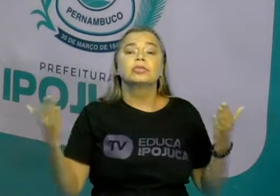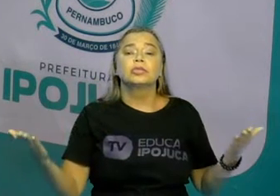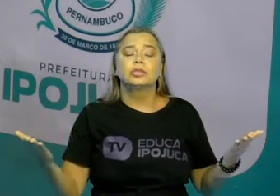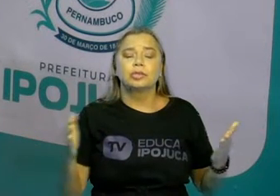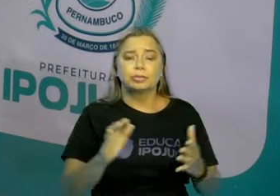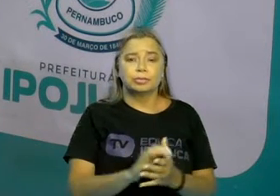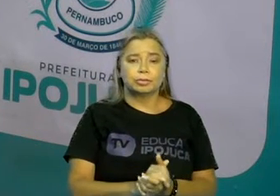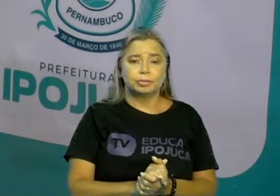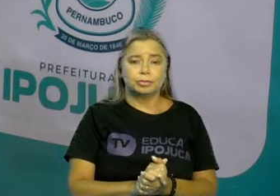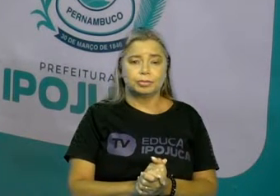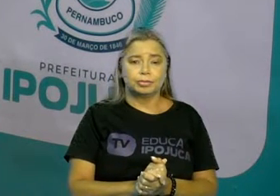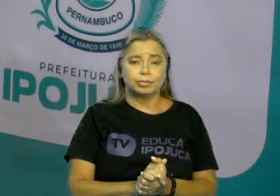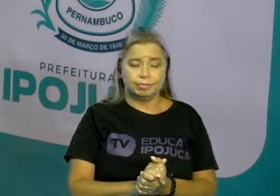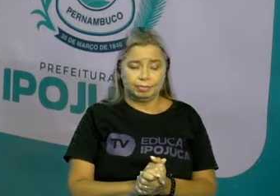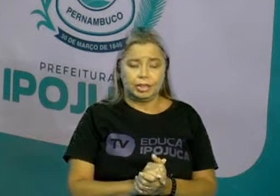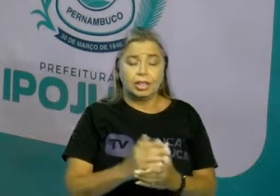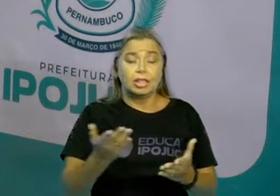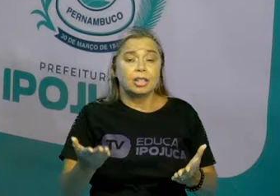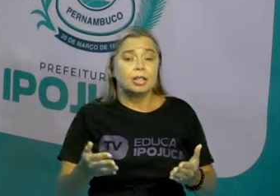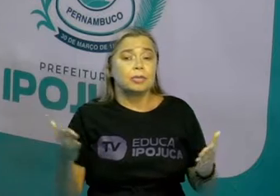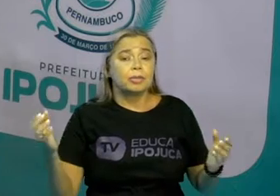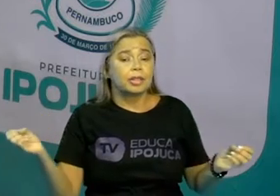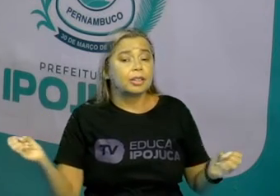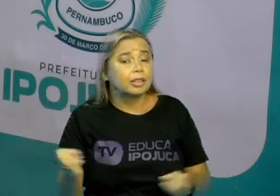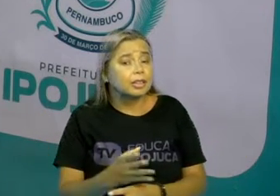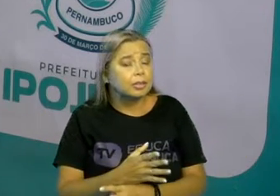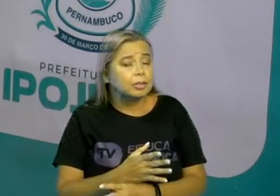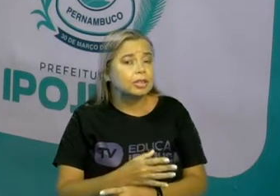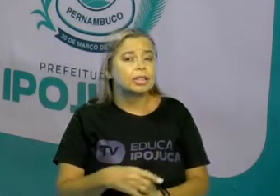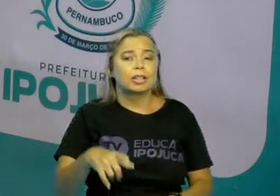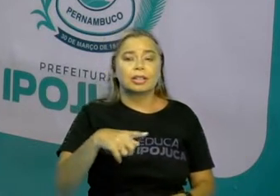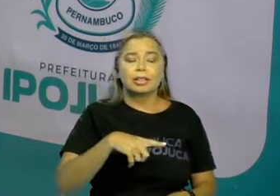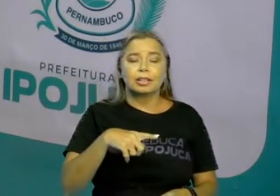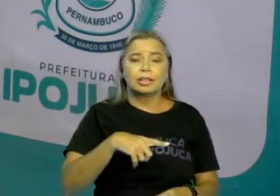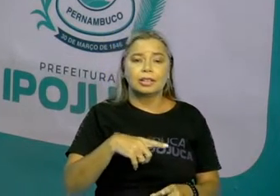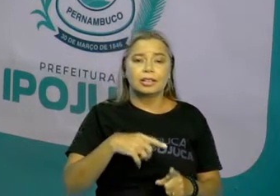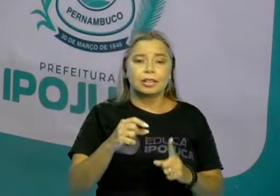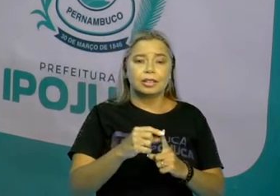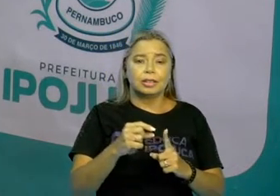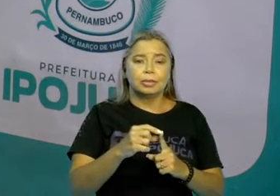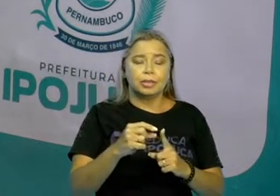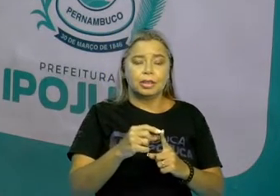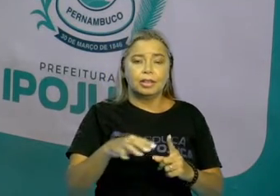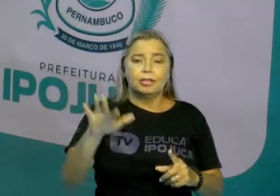E para fechar o nosso desafio, a gente tem a palavra farofa.